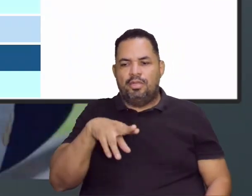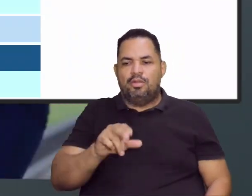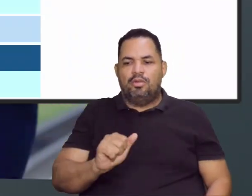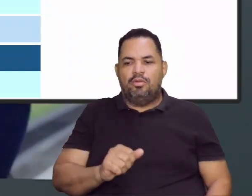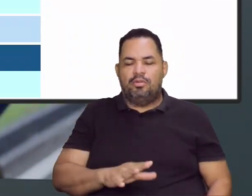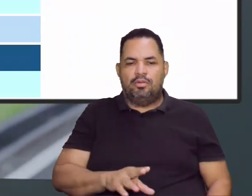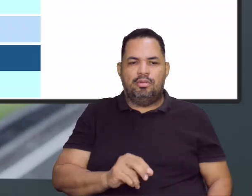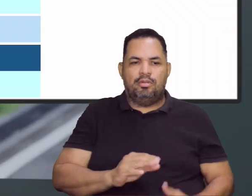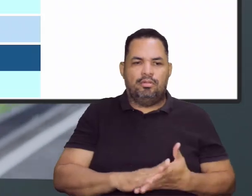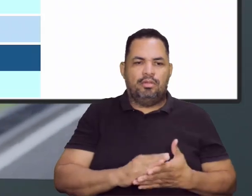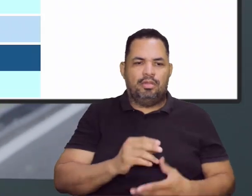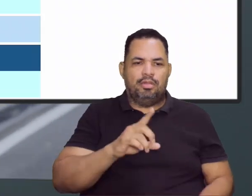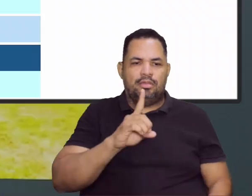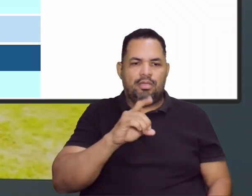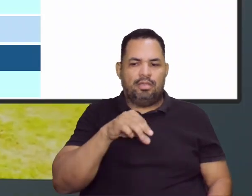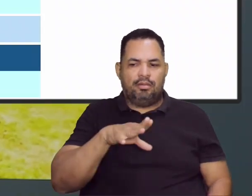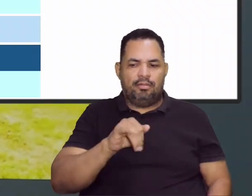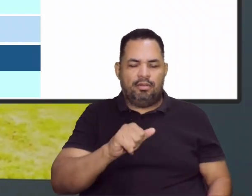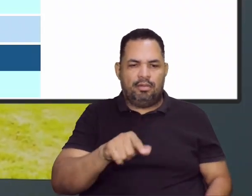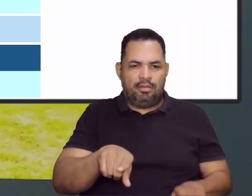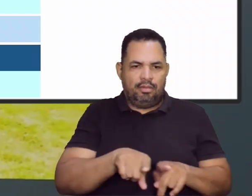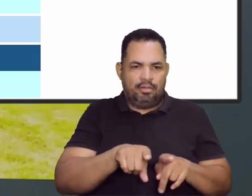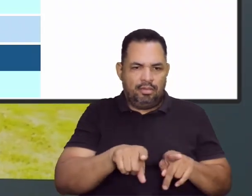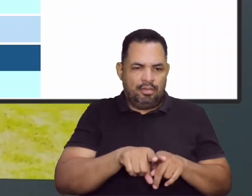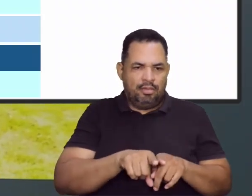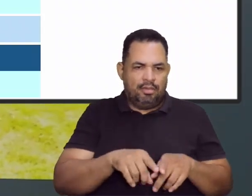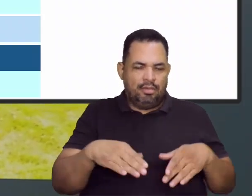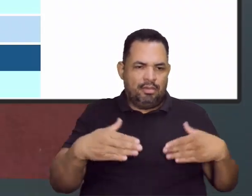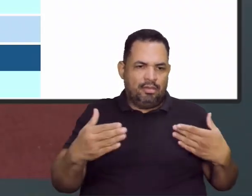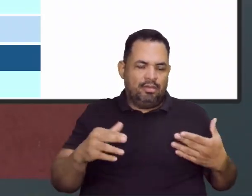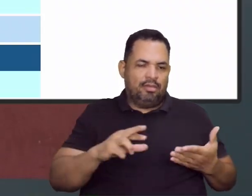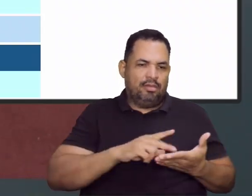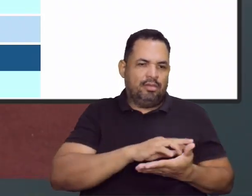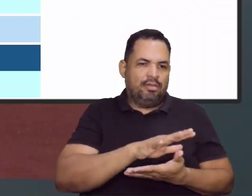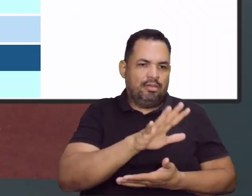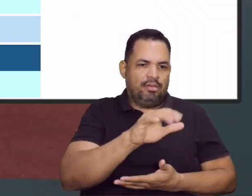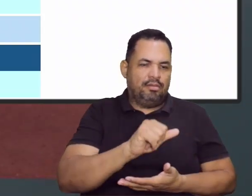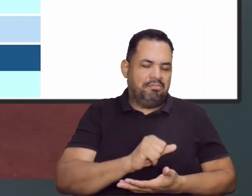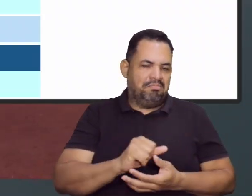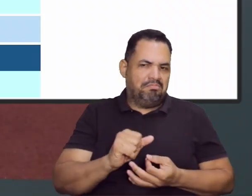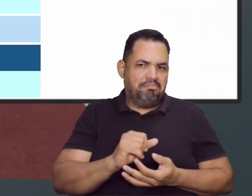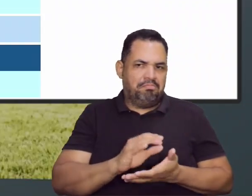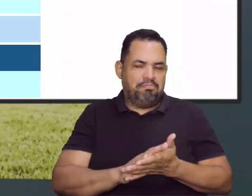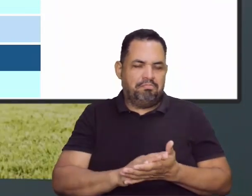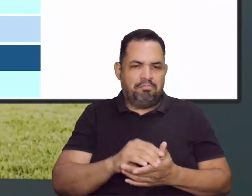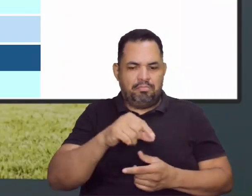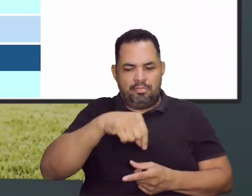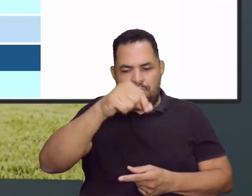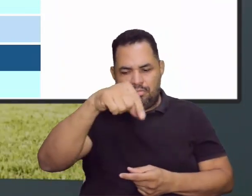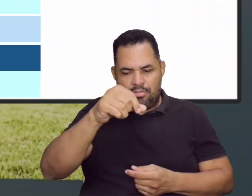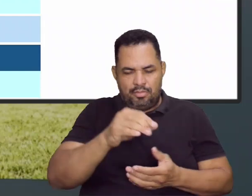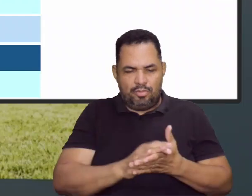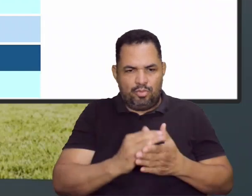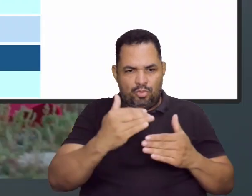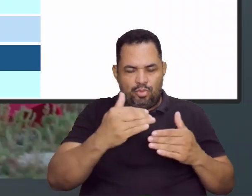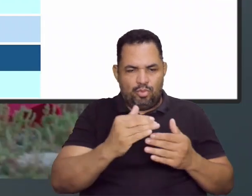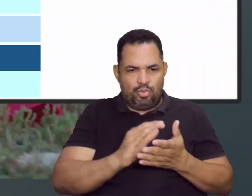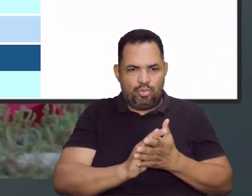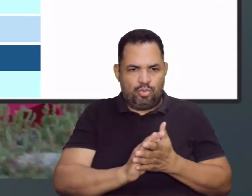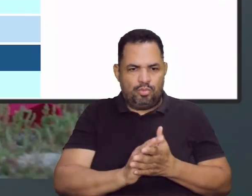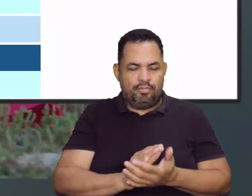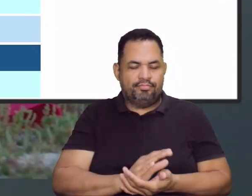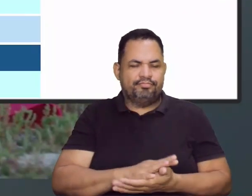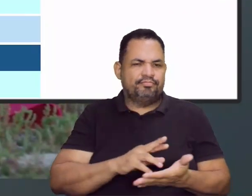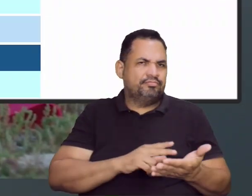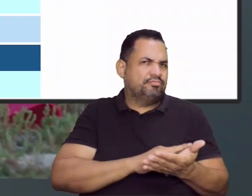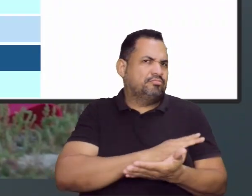xadrez, dama, tinha Resta 1, Pega Vareta, Cubo Mágico, enfim,